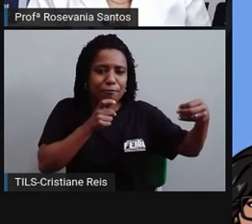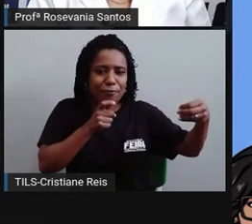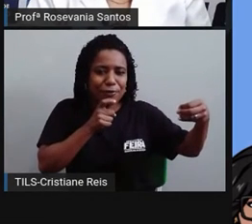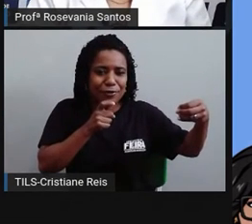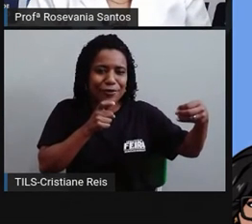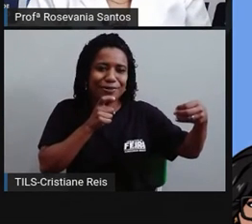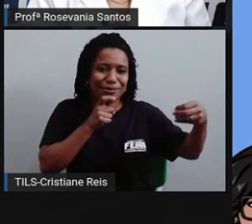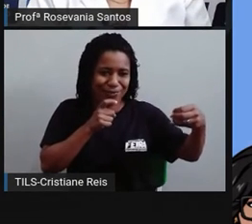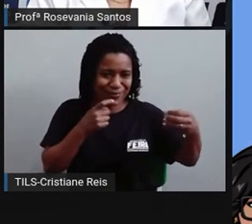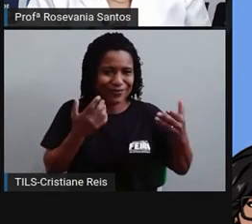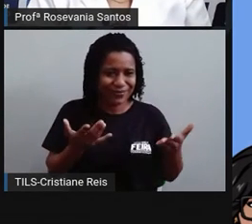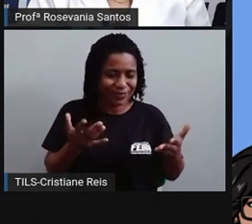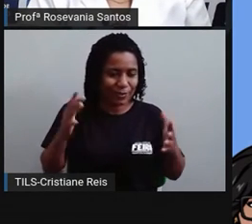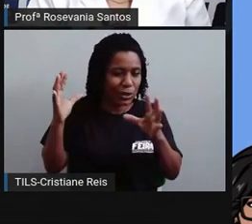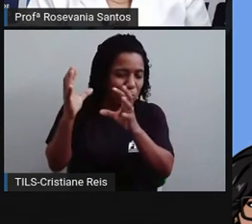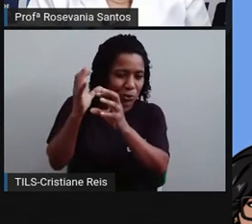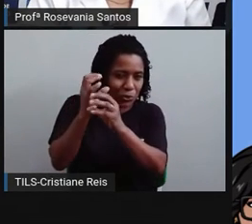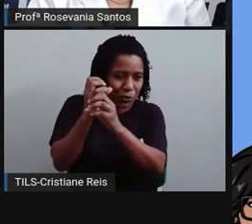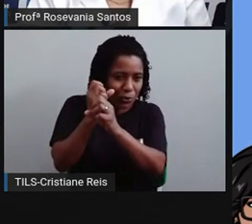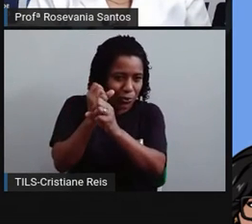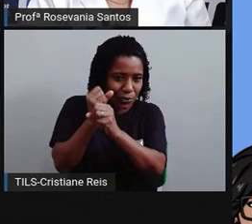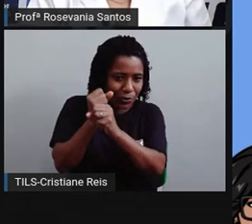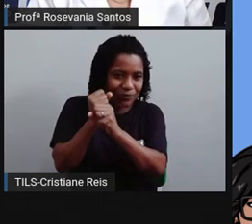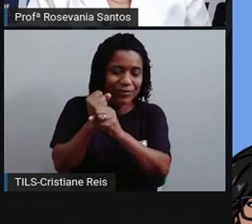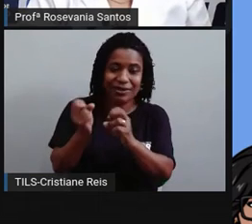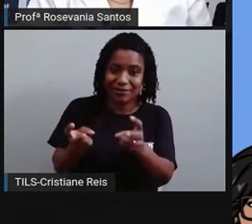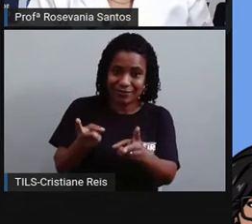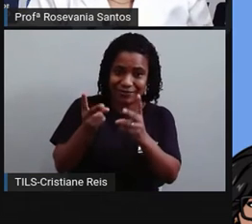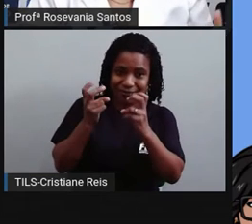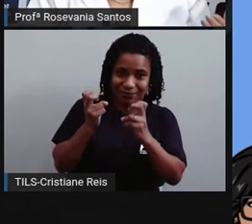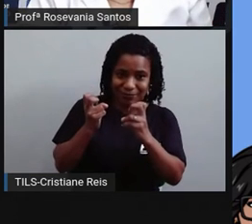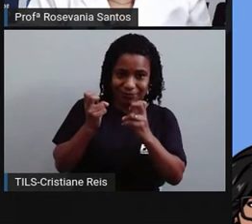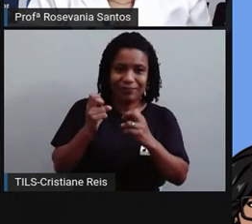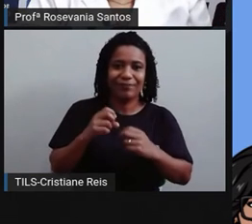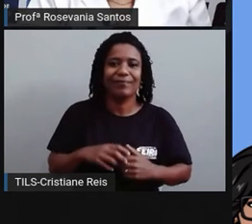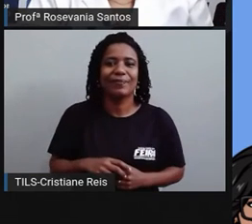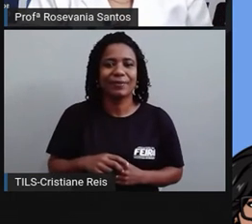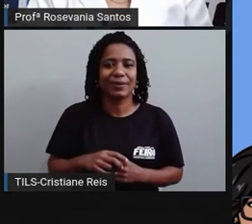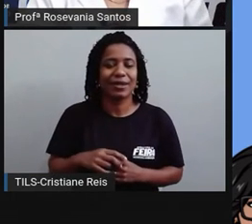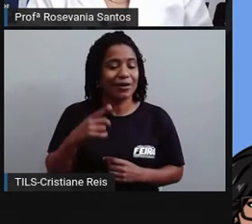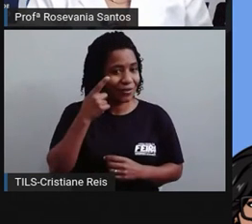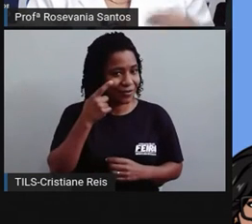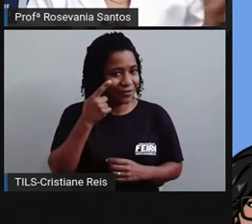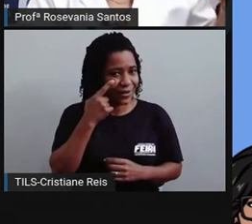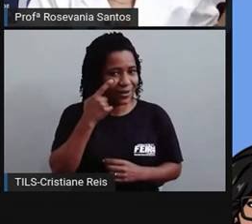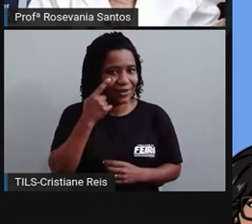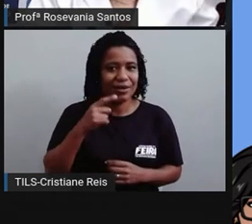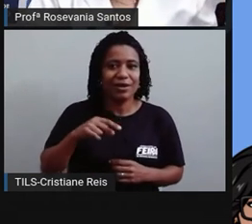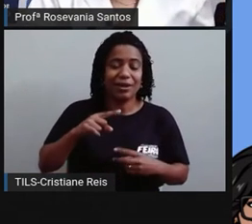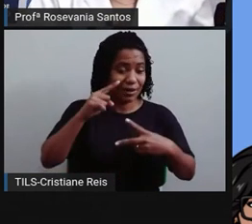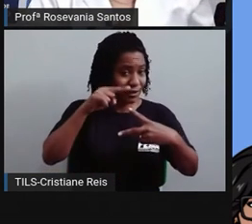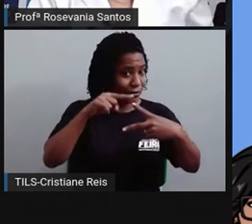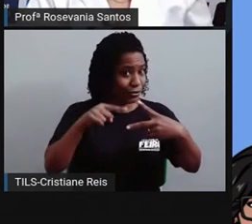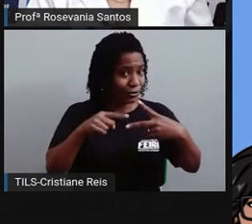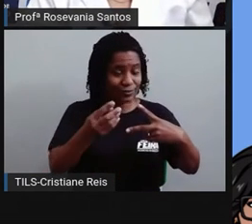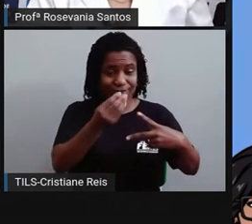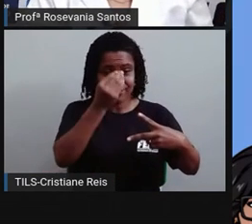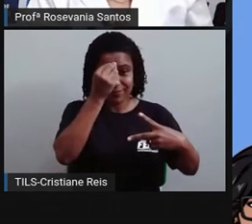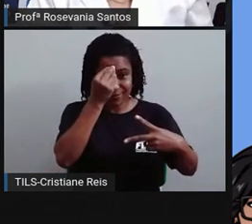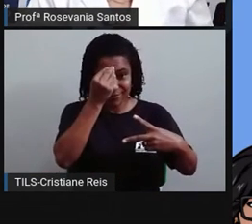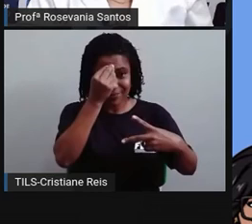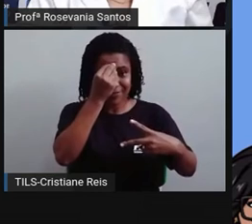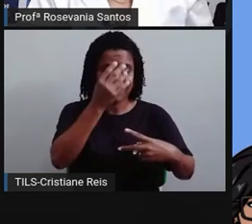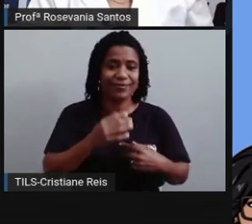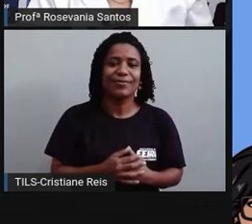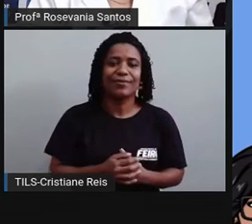nas temperaturas, viu? Conseguiram perceber? Periélio, mais perto do Sol, afélio, mais afastado. Então,